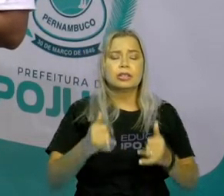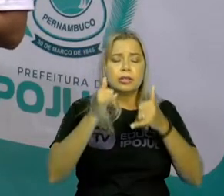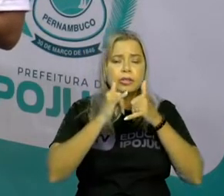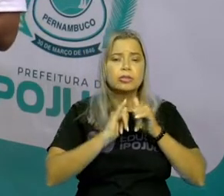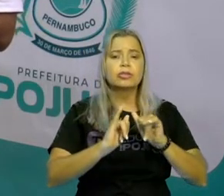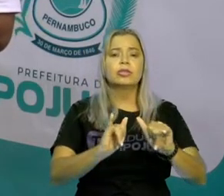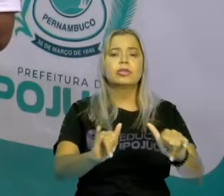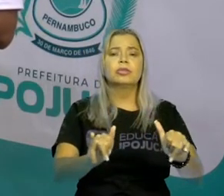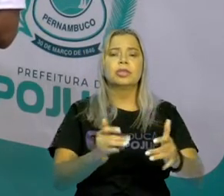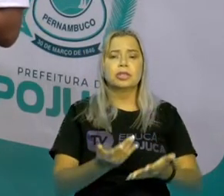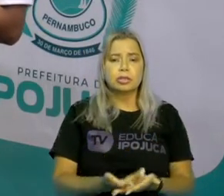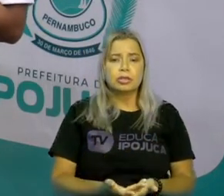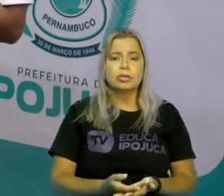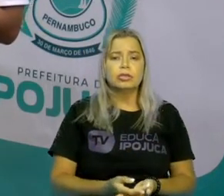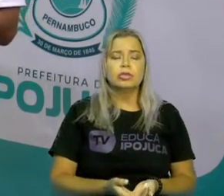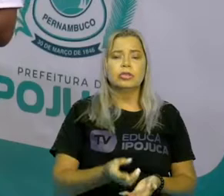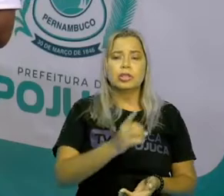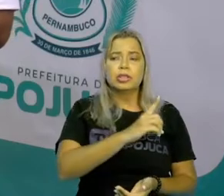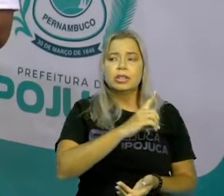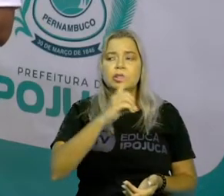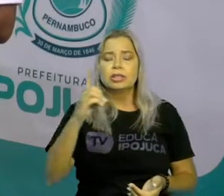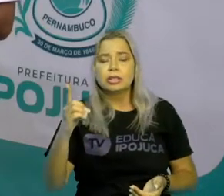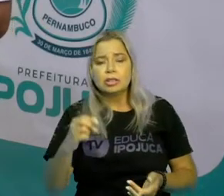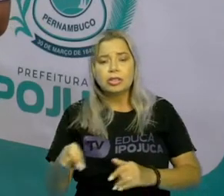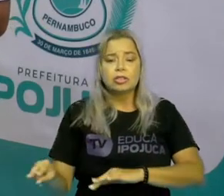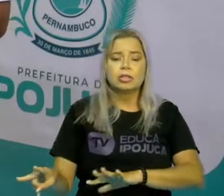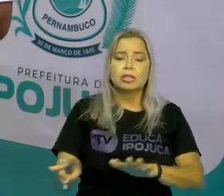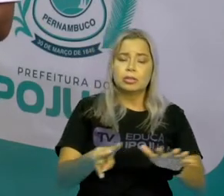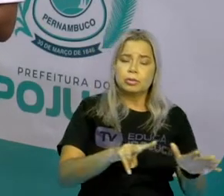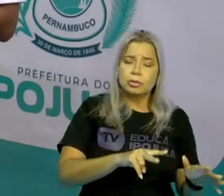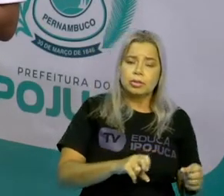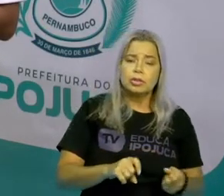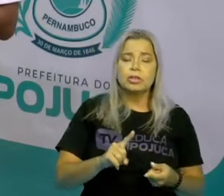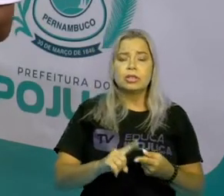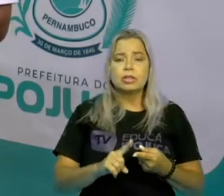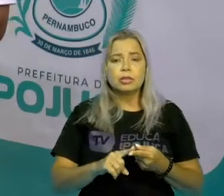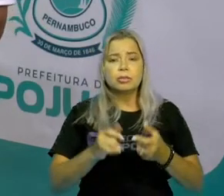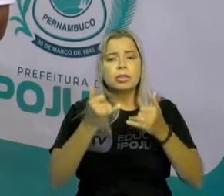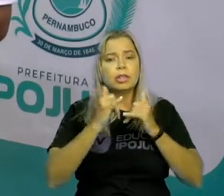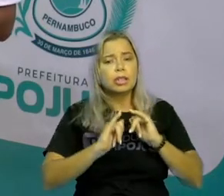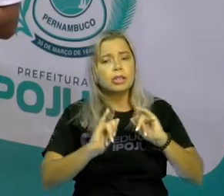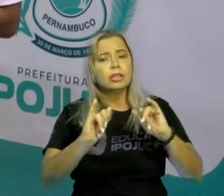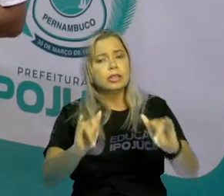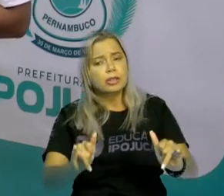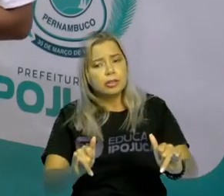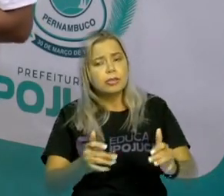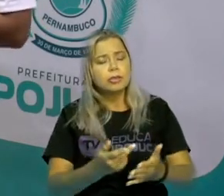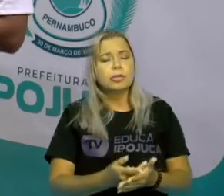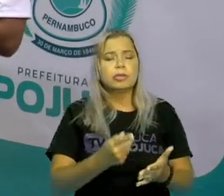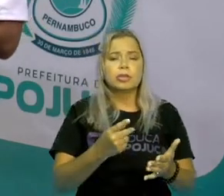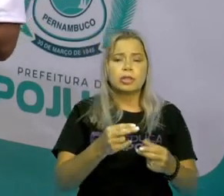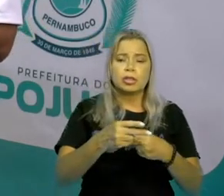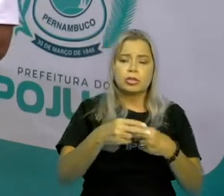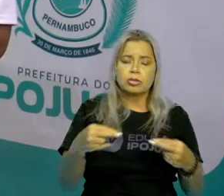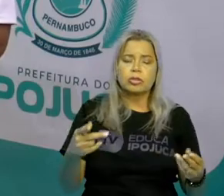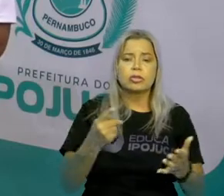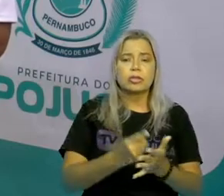data, né? O dia e informando os acontecimentos principais da sua cidade e do mundo.